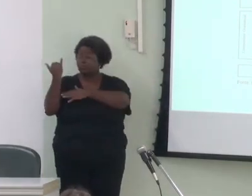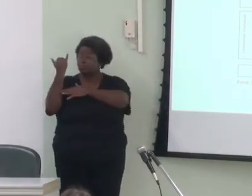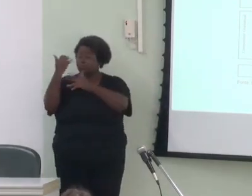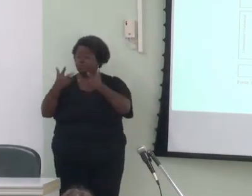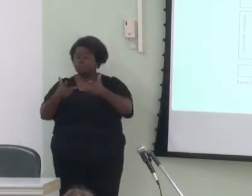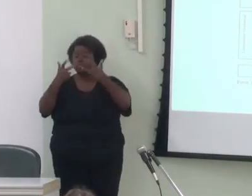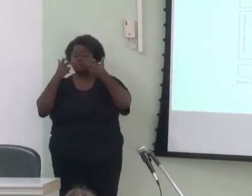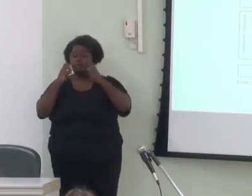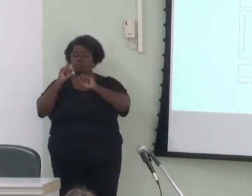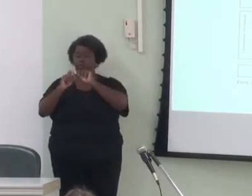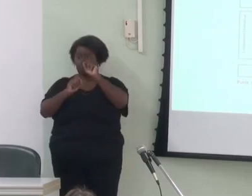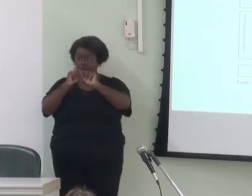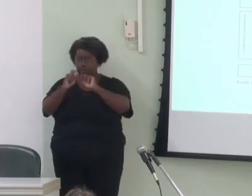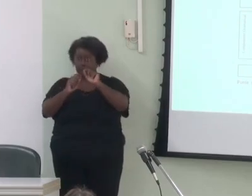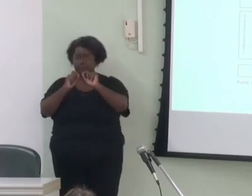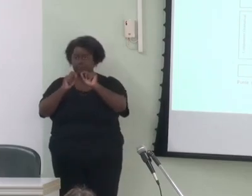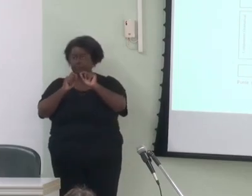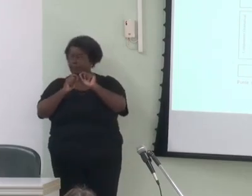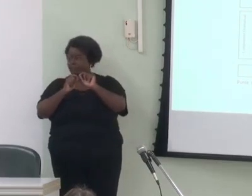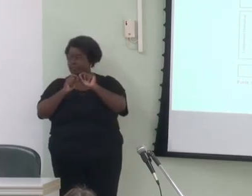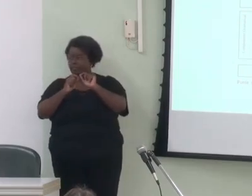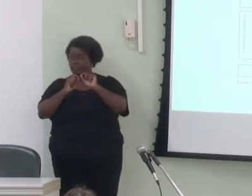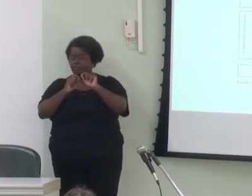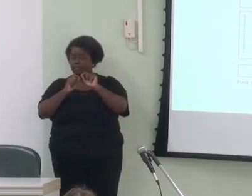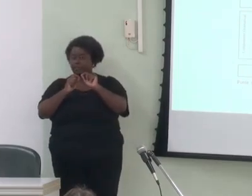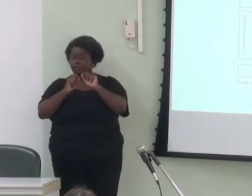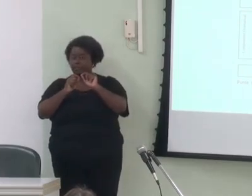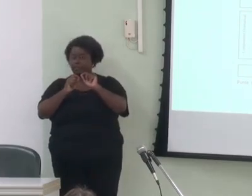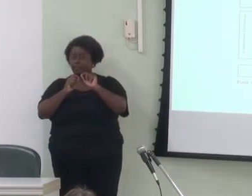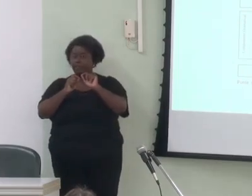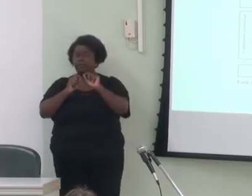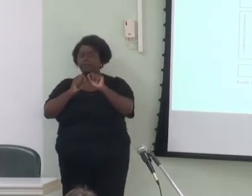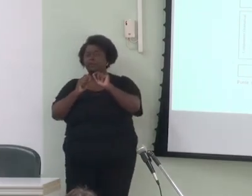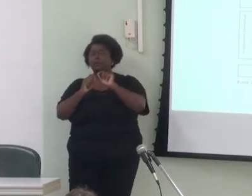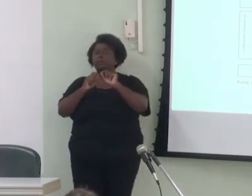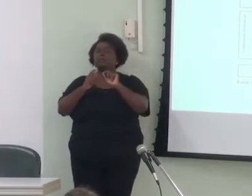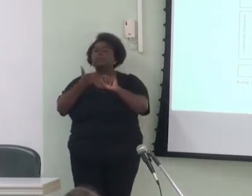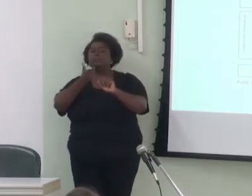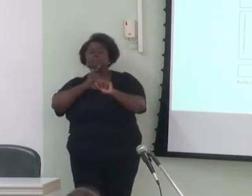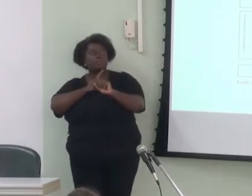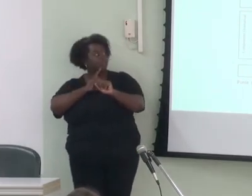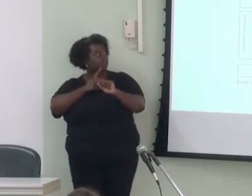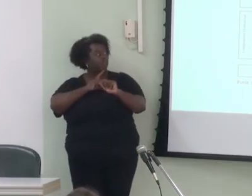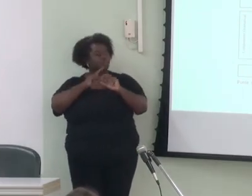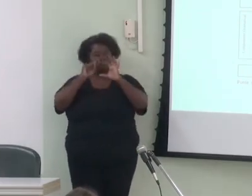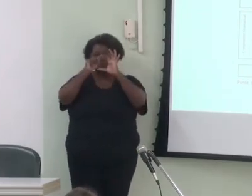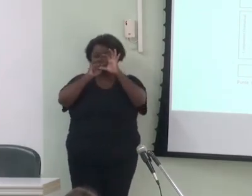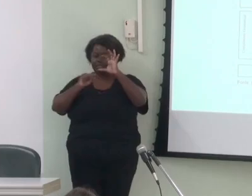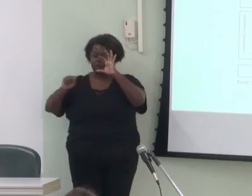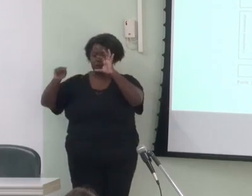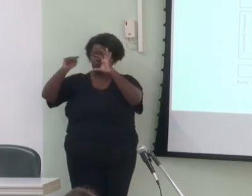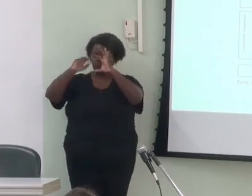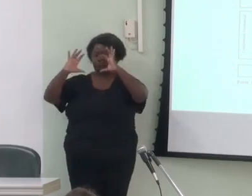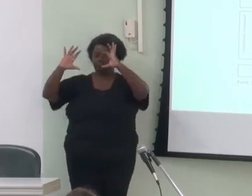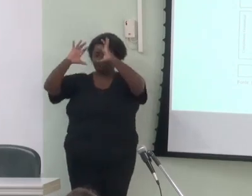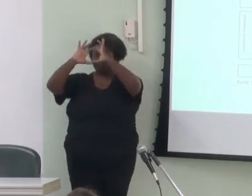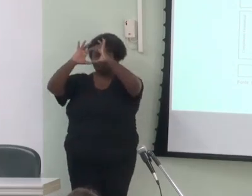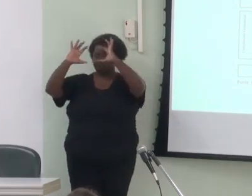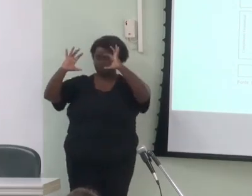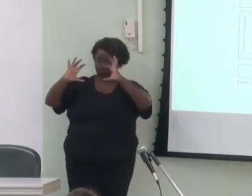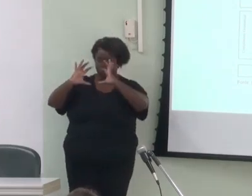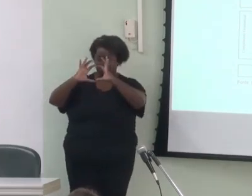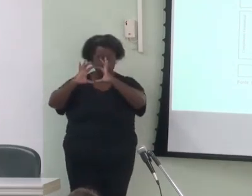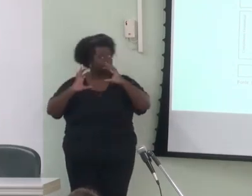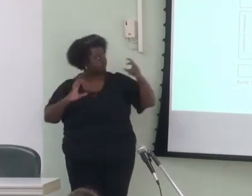por meio de operações representadas por círculos nessas figuras. Há uma distinção